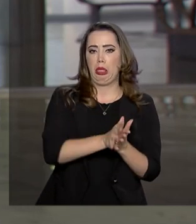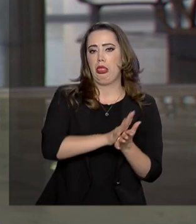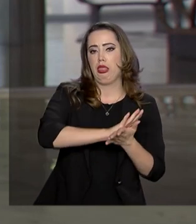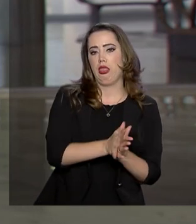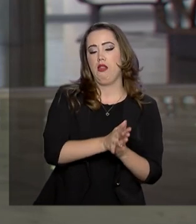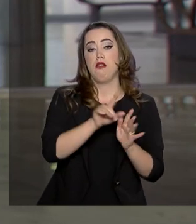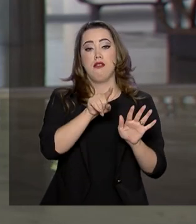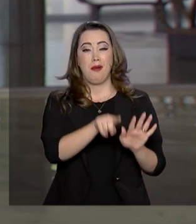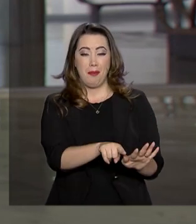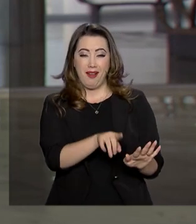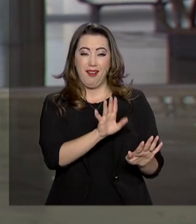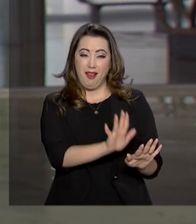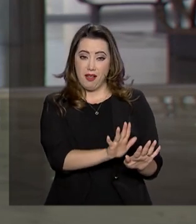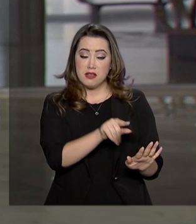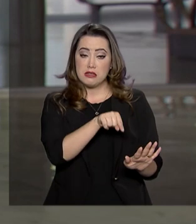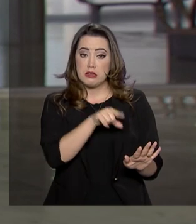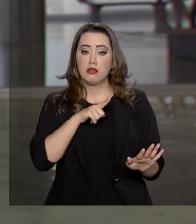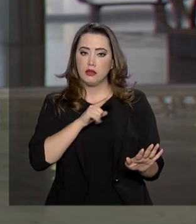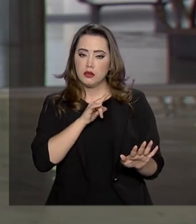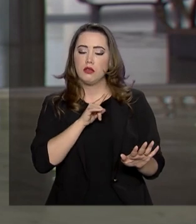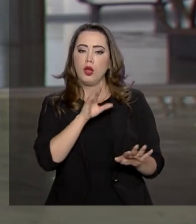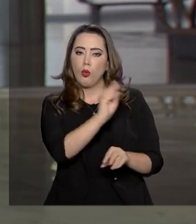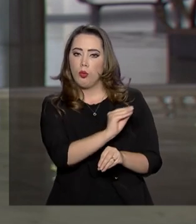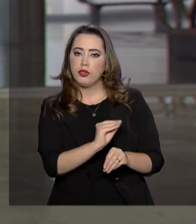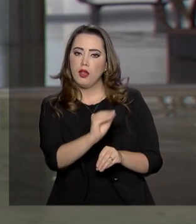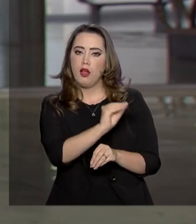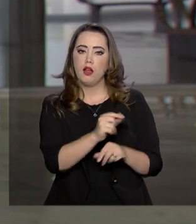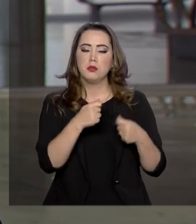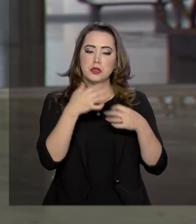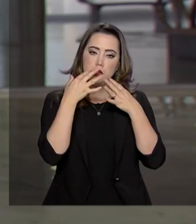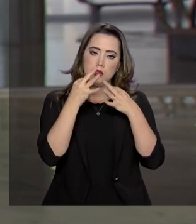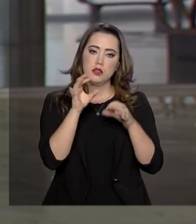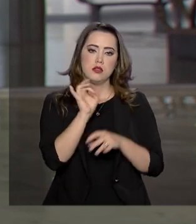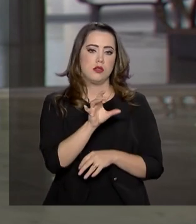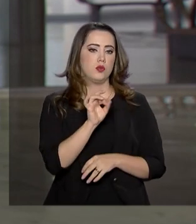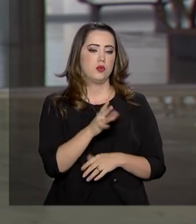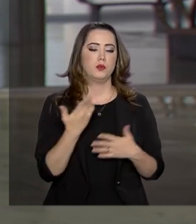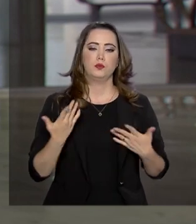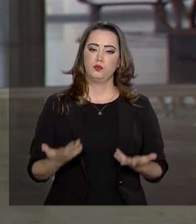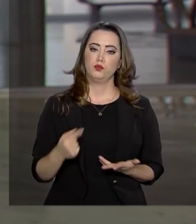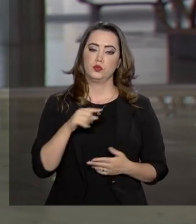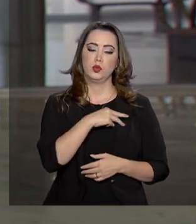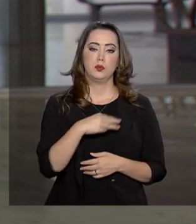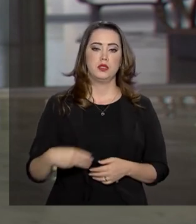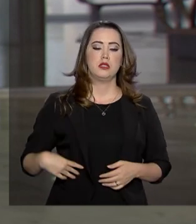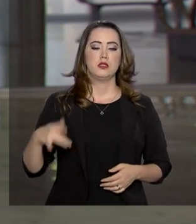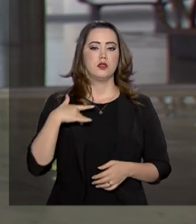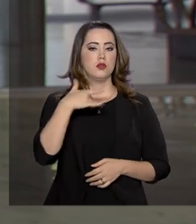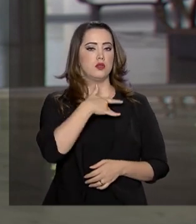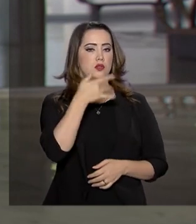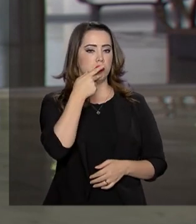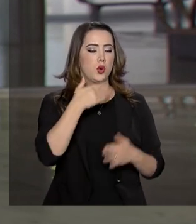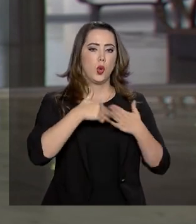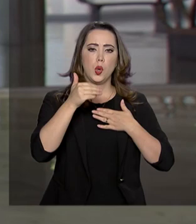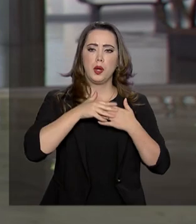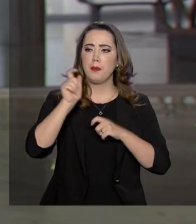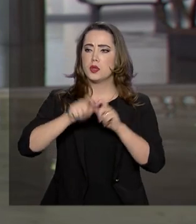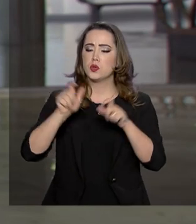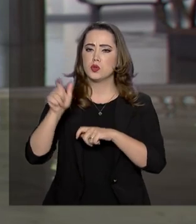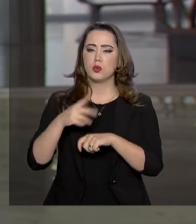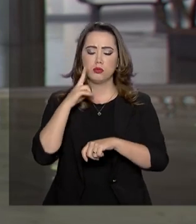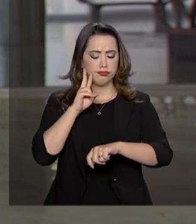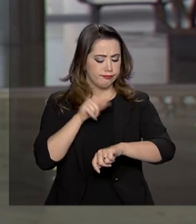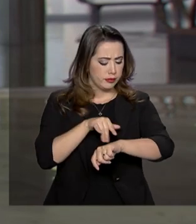é uma doença que tem tratamento, tem cura e que é só preciso ter um pouco de atenção. O ministro da Saúde, ele destacou que qualquer pessoa que identificar